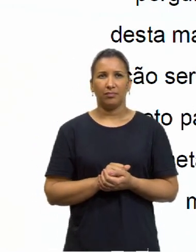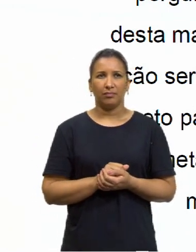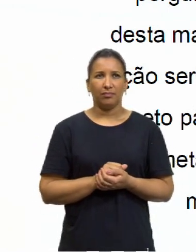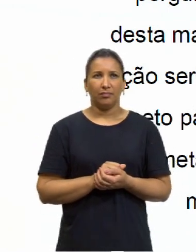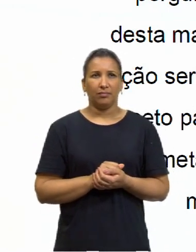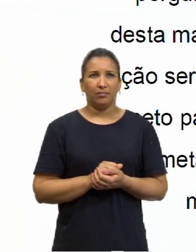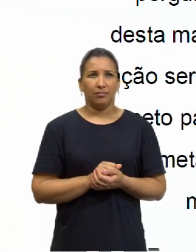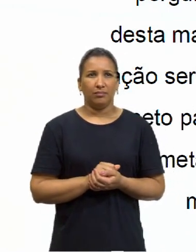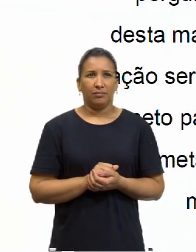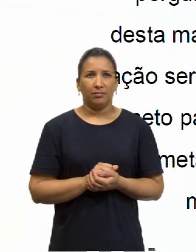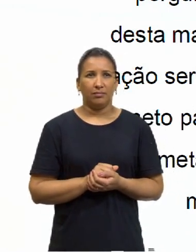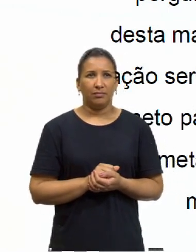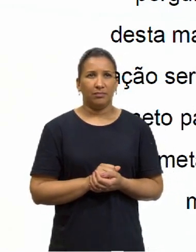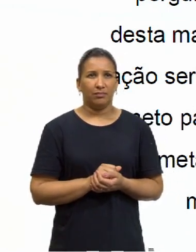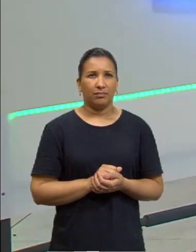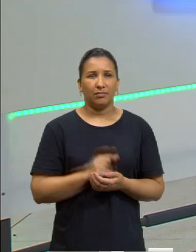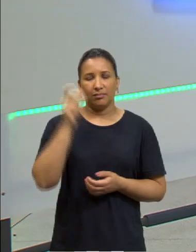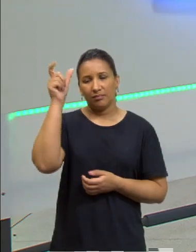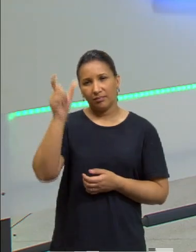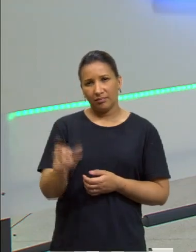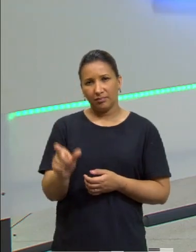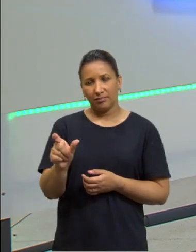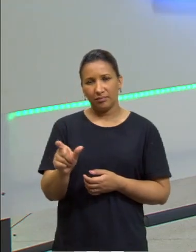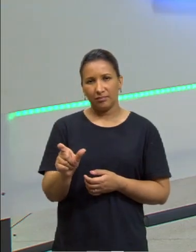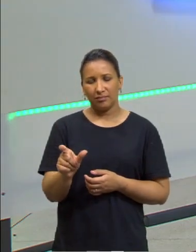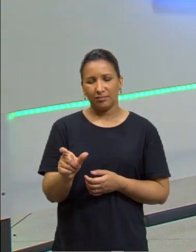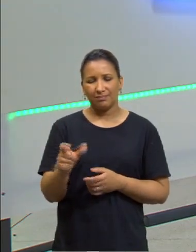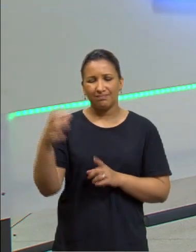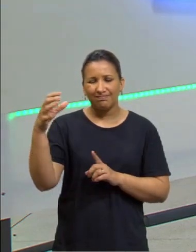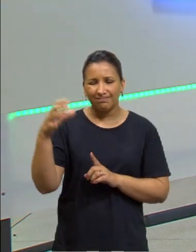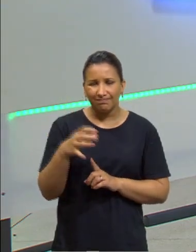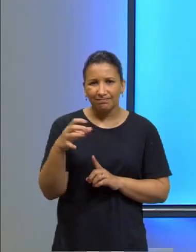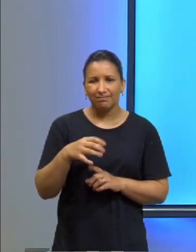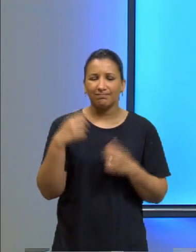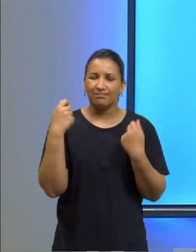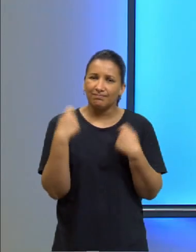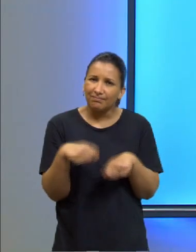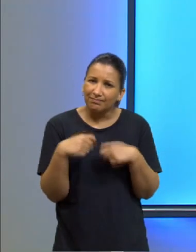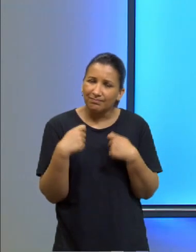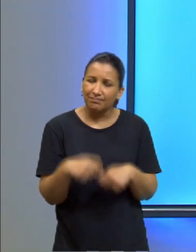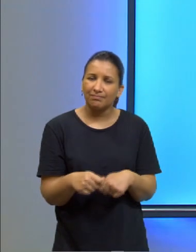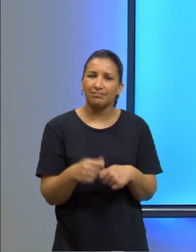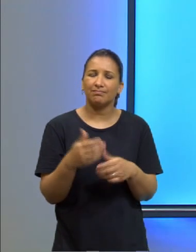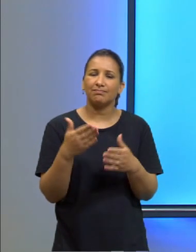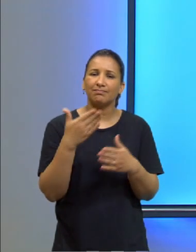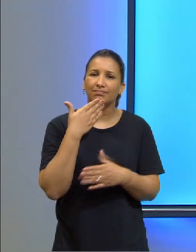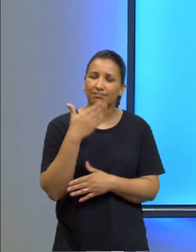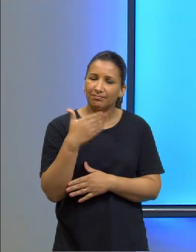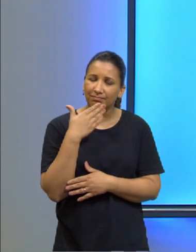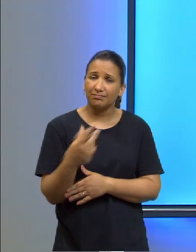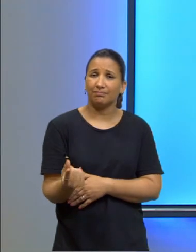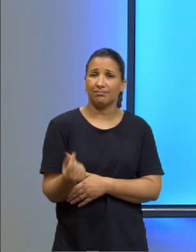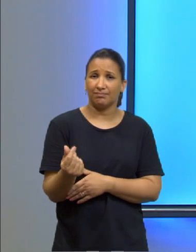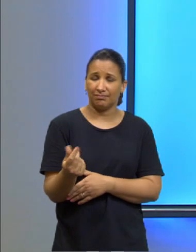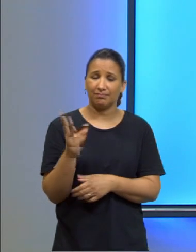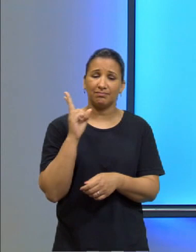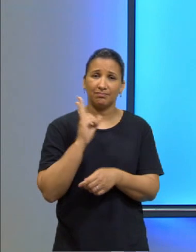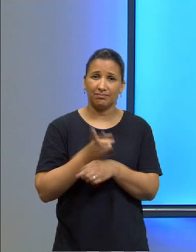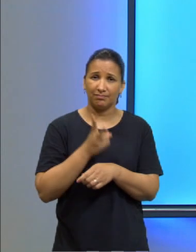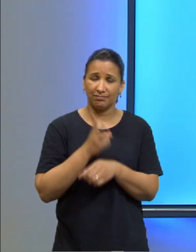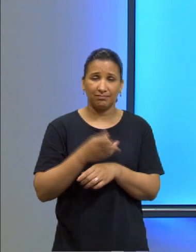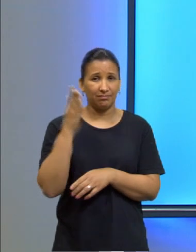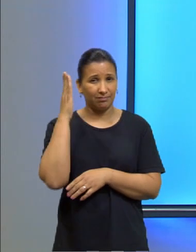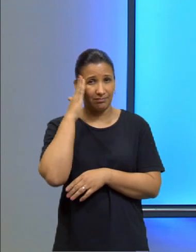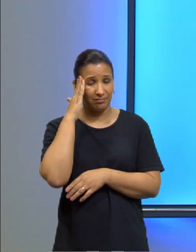De 2017. Posso ler. Uma pessoa vê-se forçada pela necessidade a pedir dinheiro emprestado. Sabe